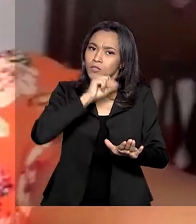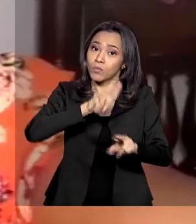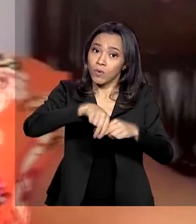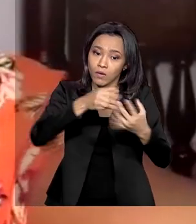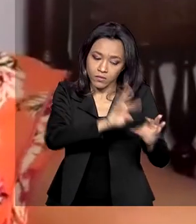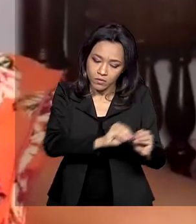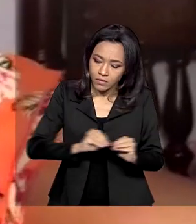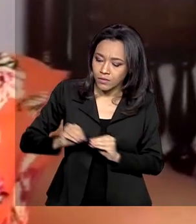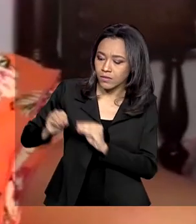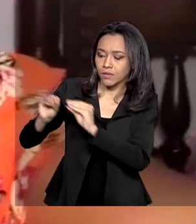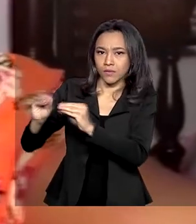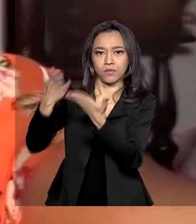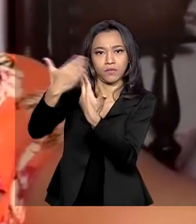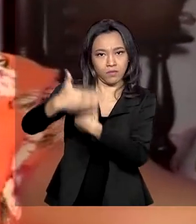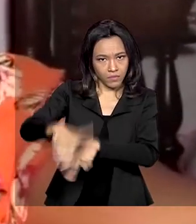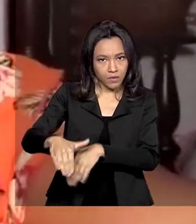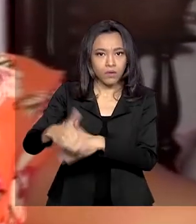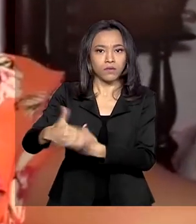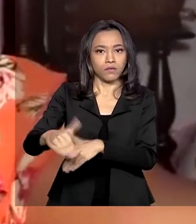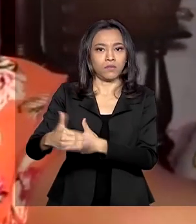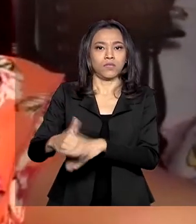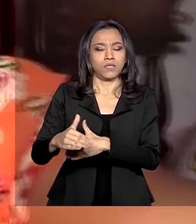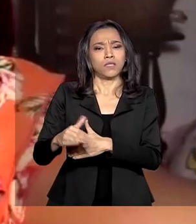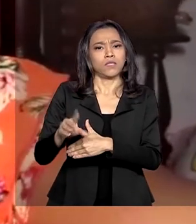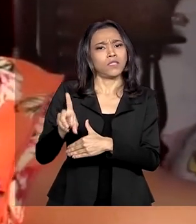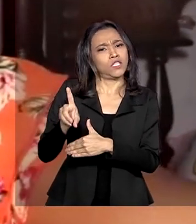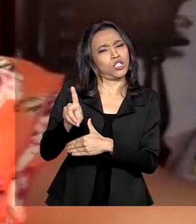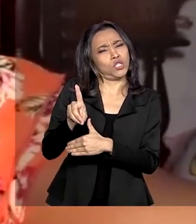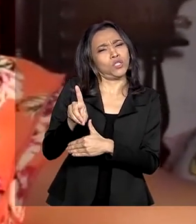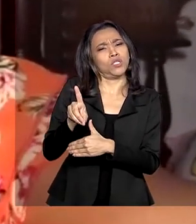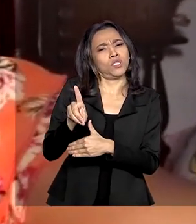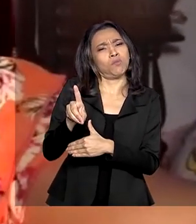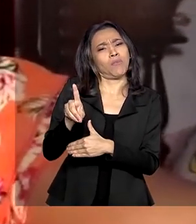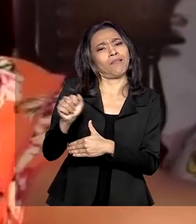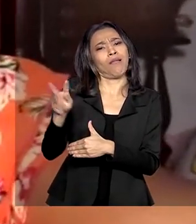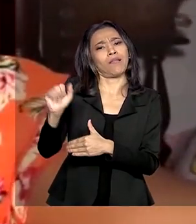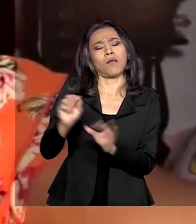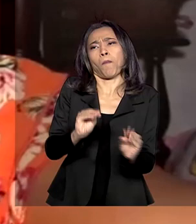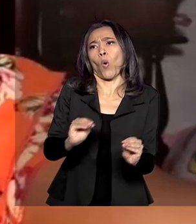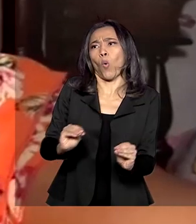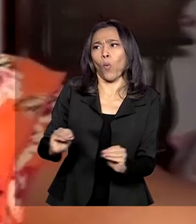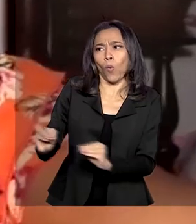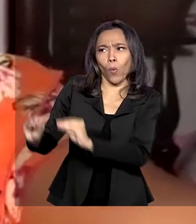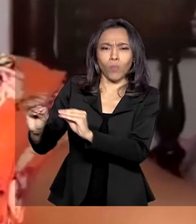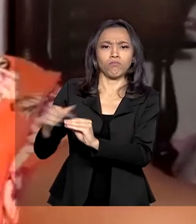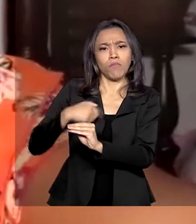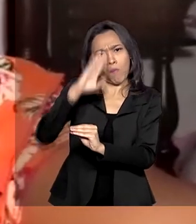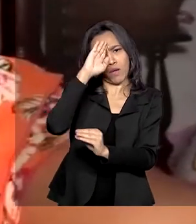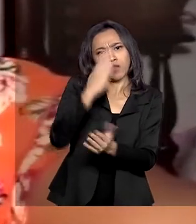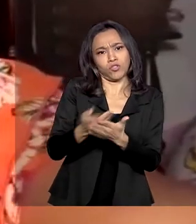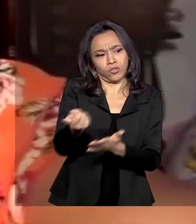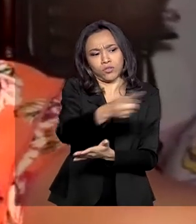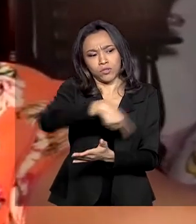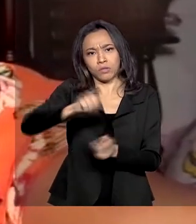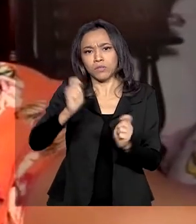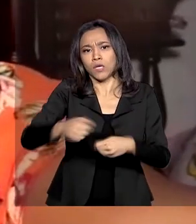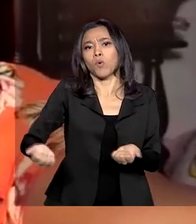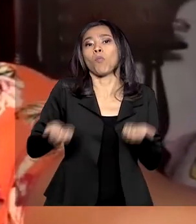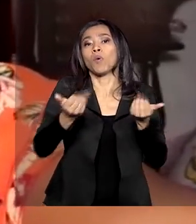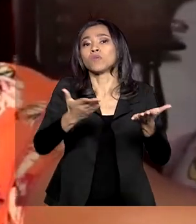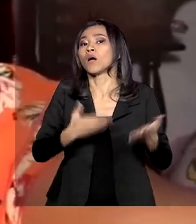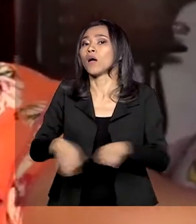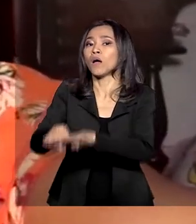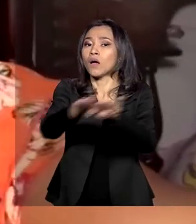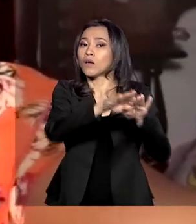adiamento e com uma data bem estendida, eu acredito que dê oportunidade para todo